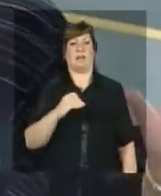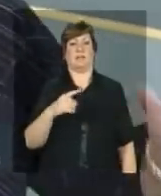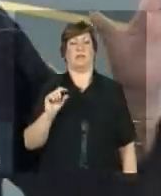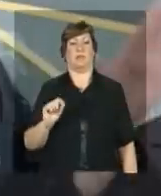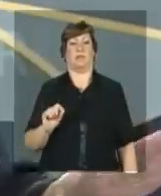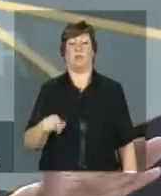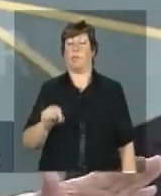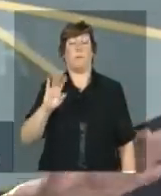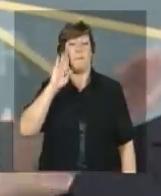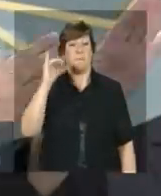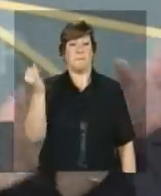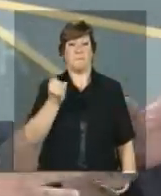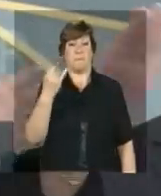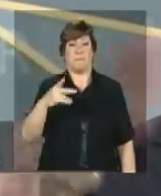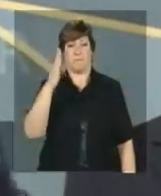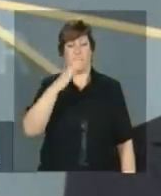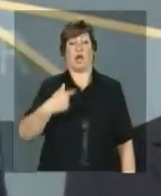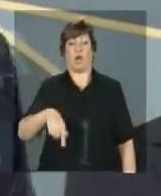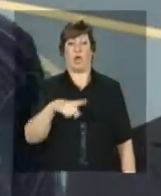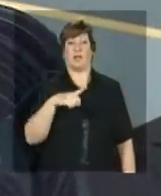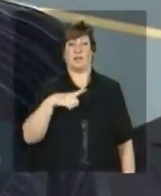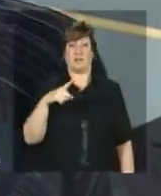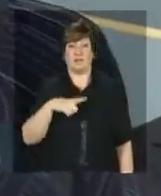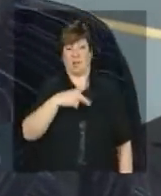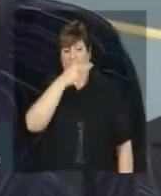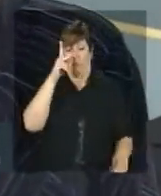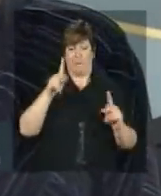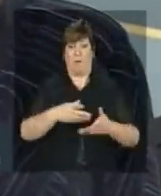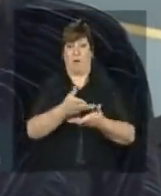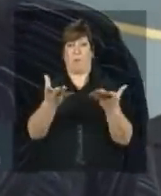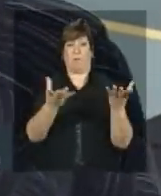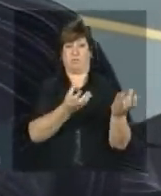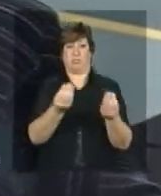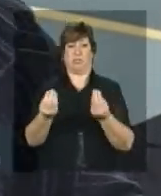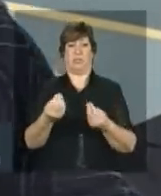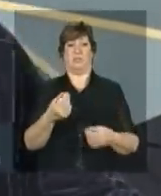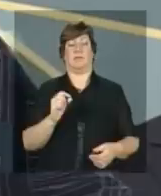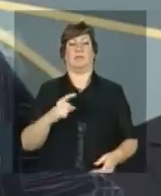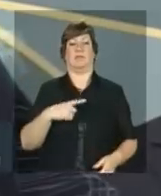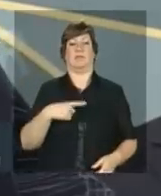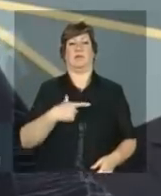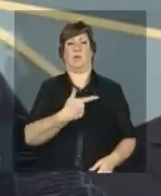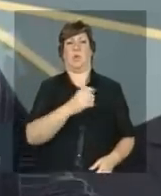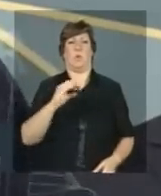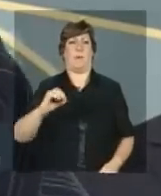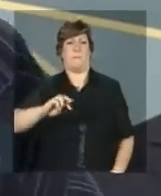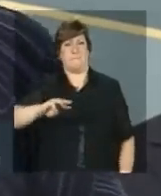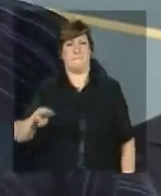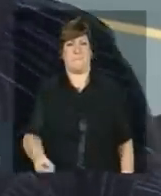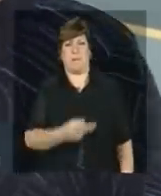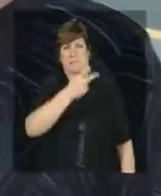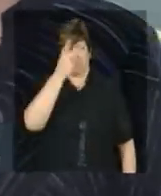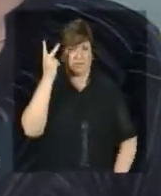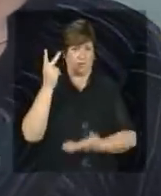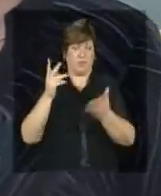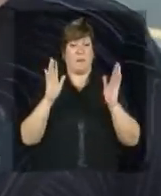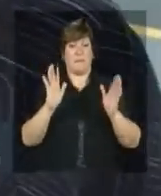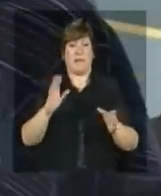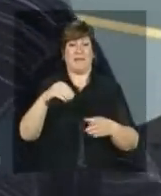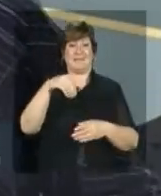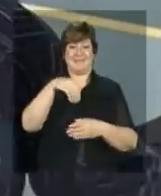nós temos uma população grande de 200 milhões mas nós não temos dentro dessa